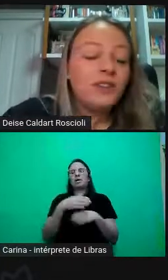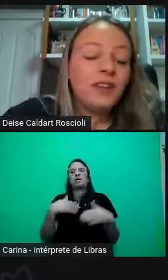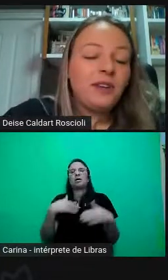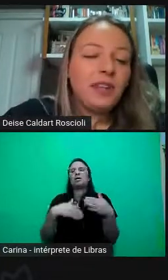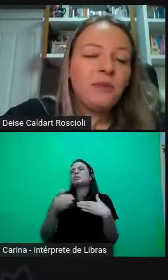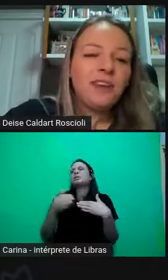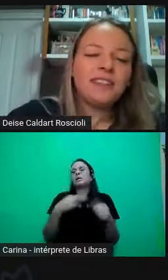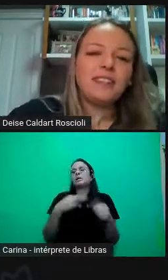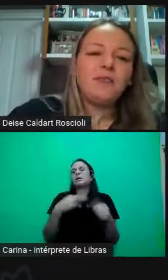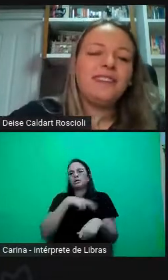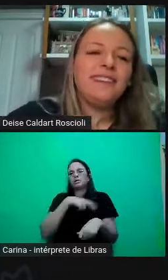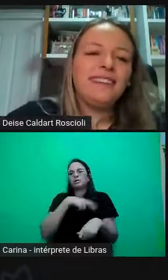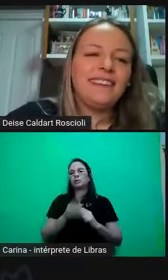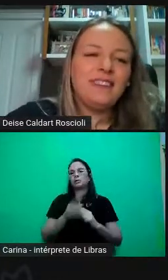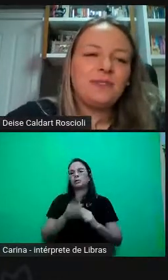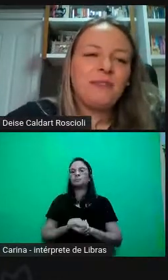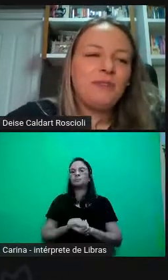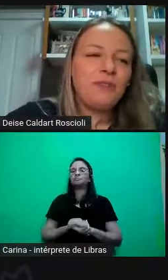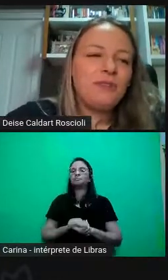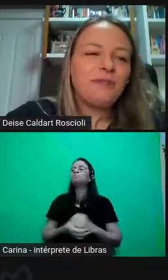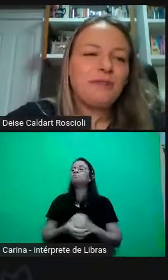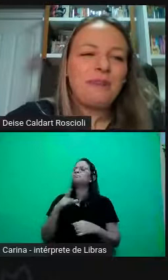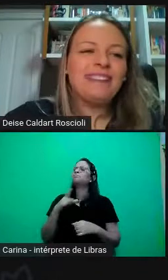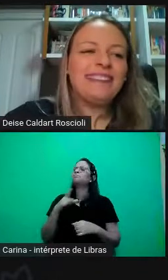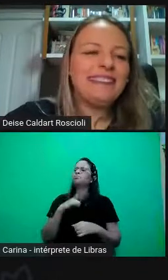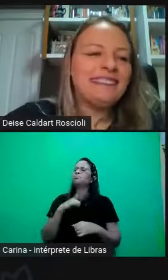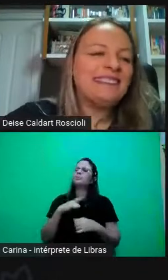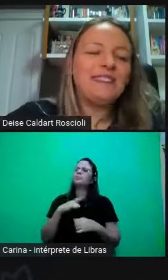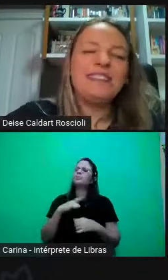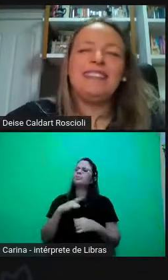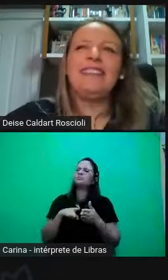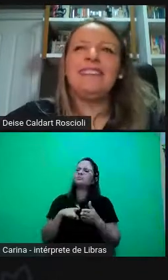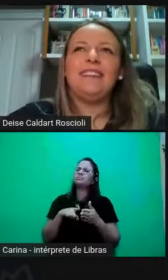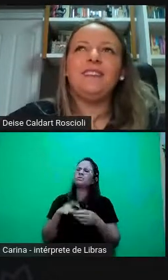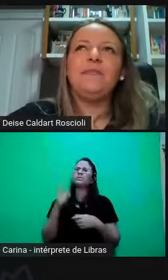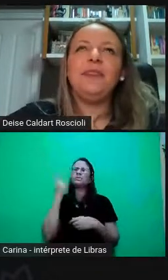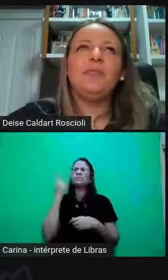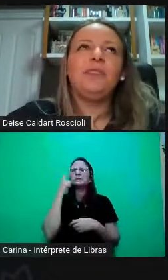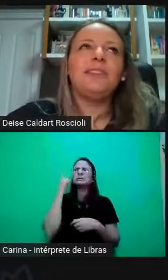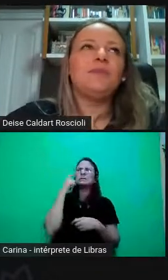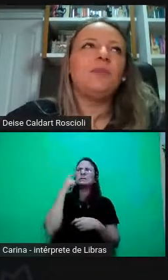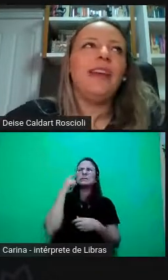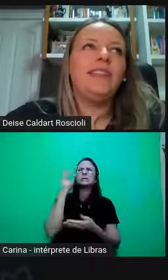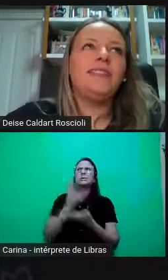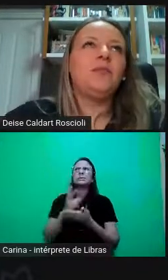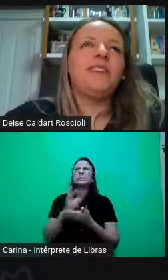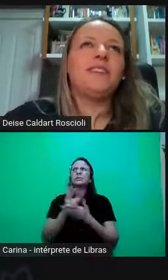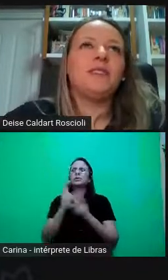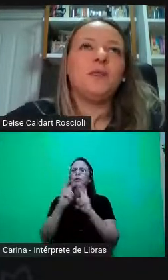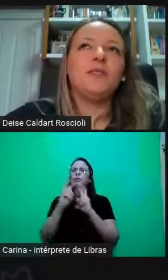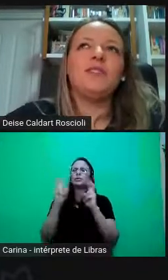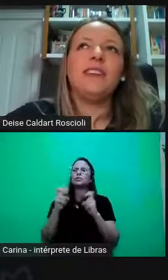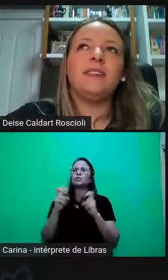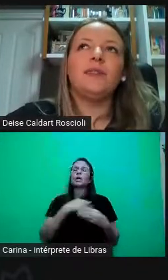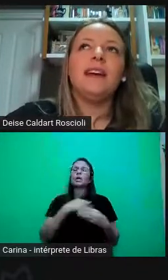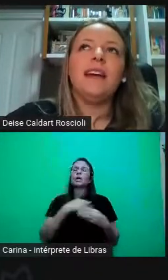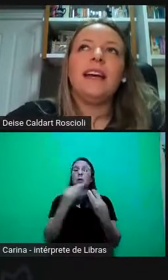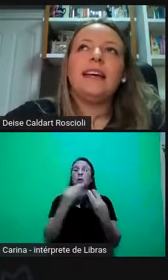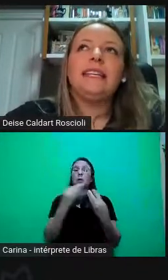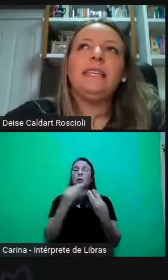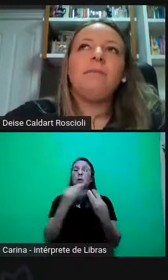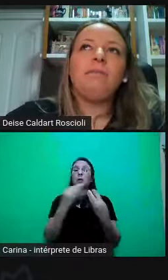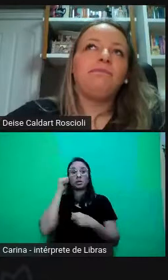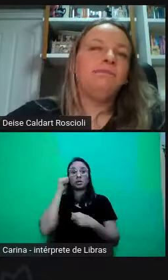Kátia, uma questão que eu sempre fico martelando, assim, a gente vê muitas mulheres em organizações dizendo